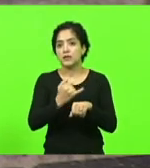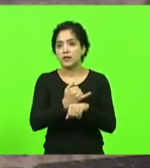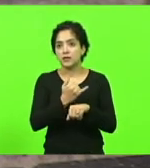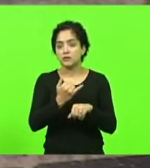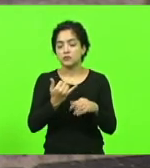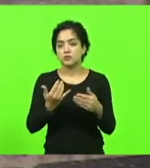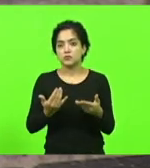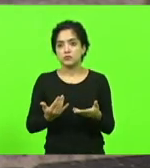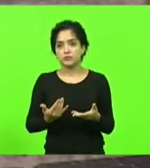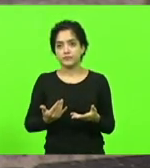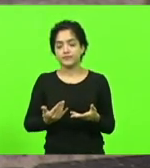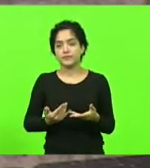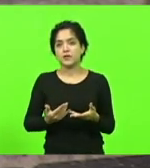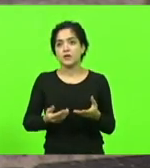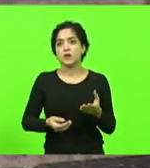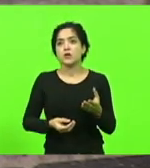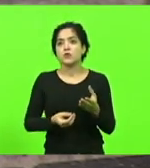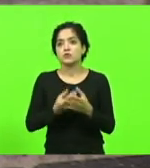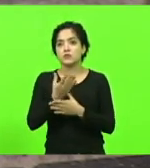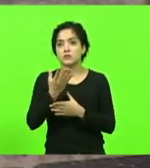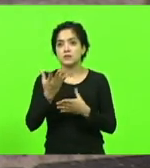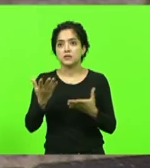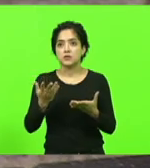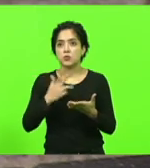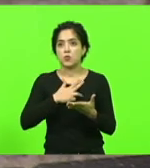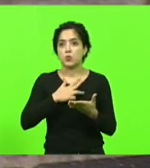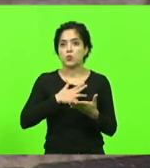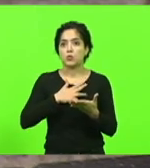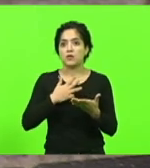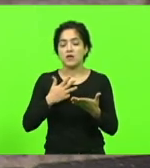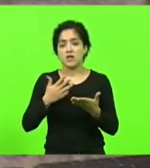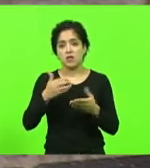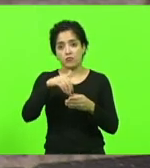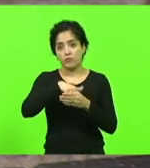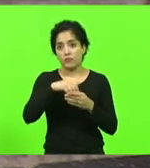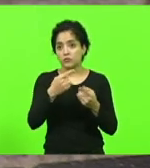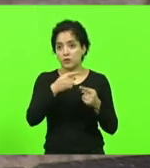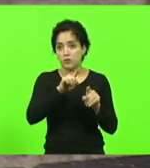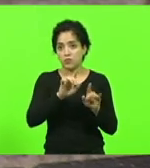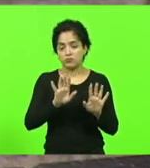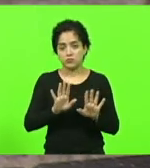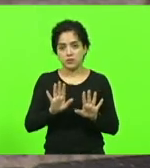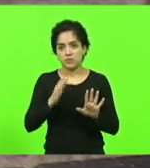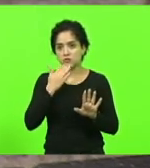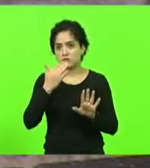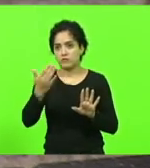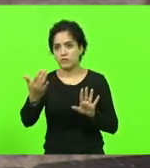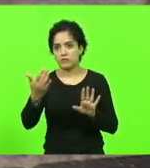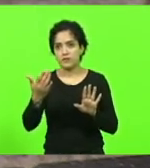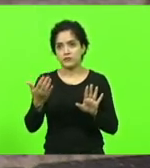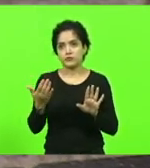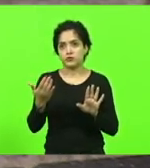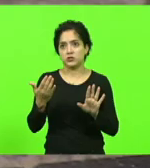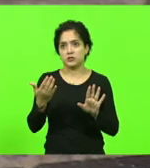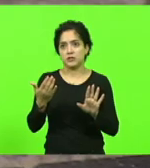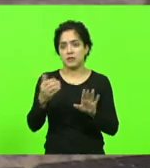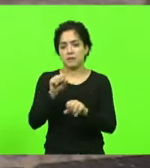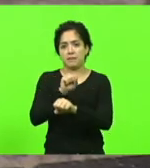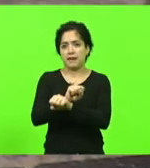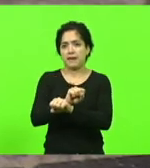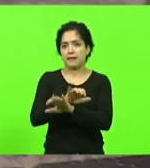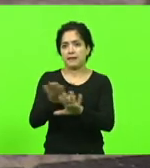onde se criou o Lula e eu vou votar contra, mas eu não vou pedir para o meu colega parar de